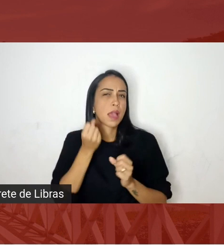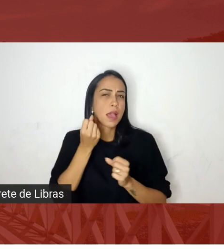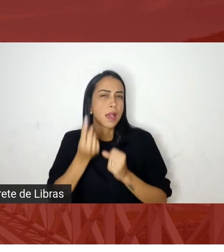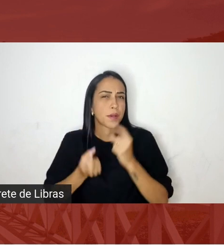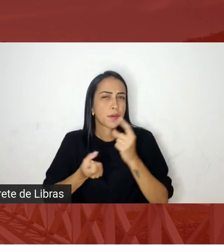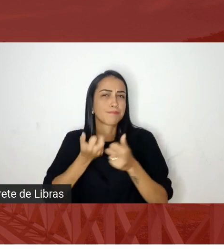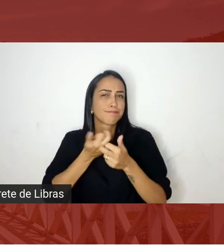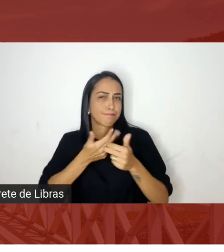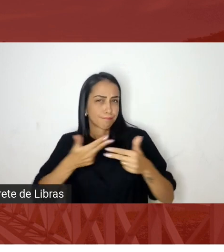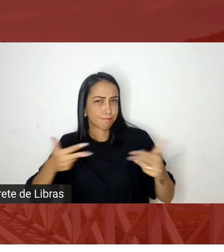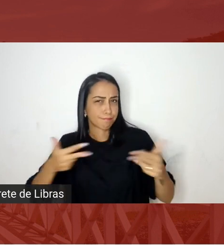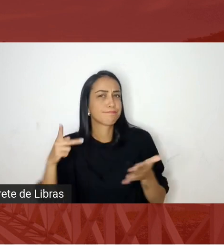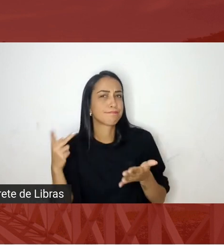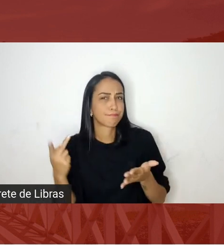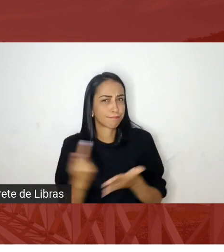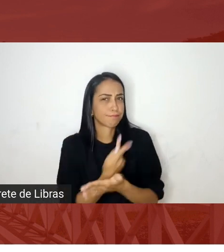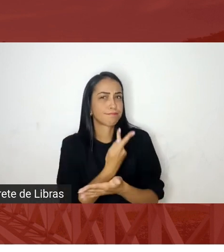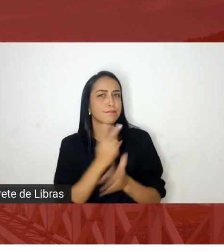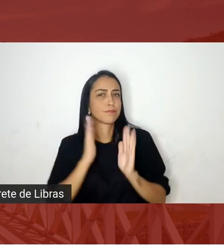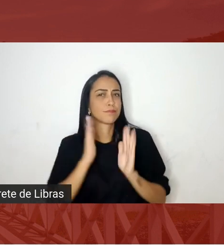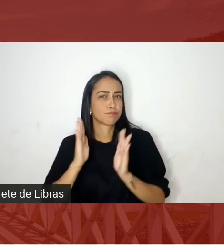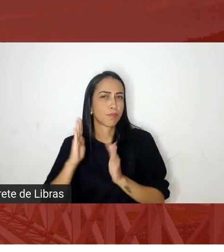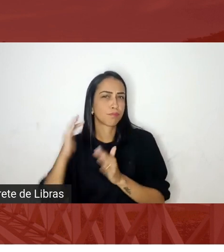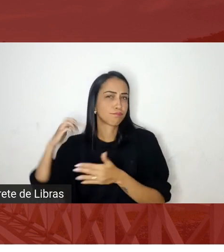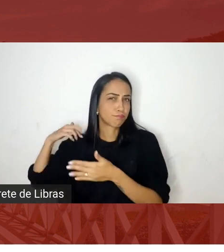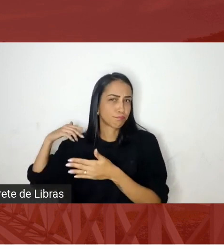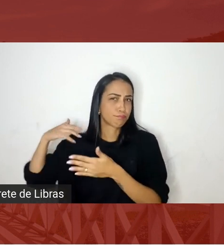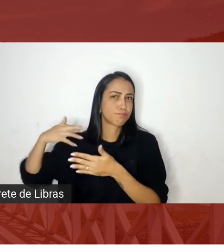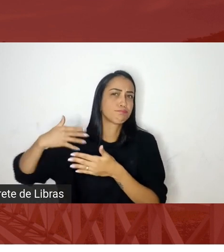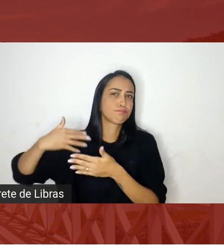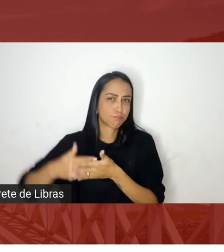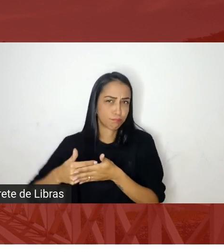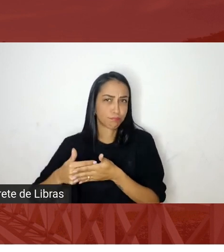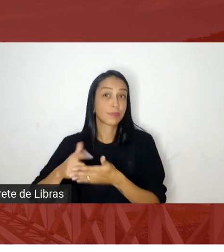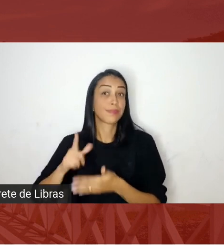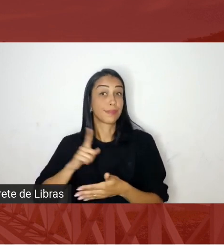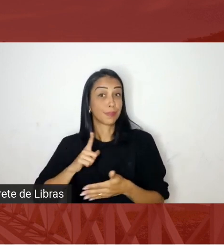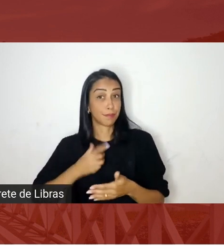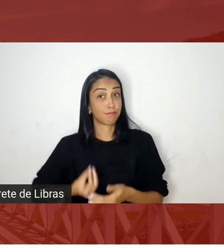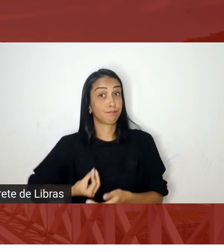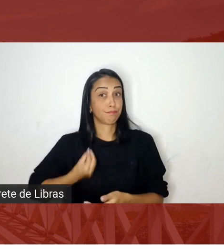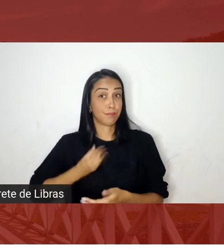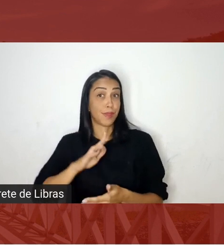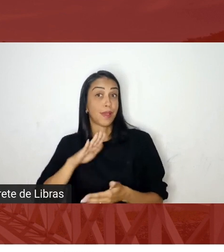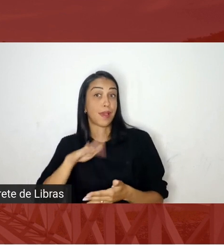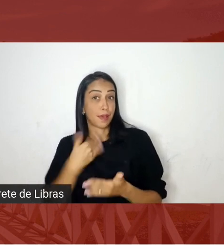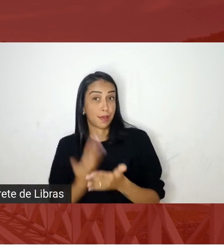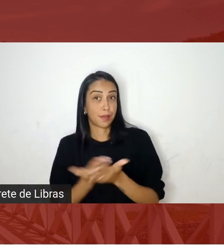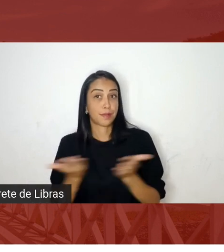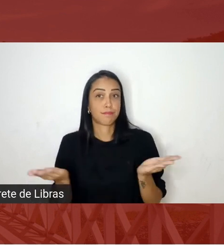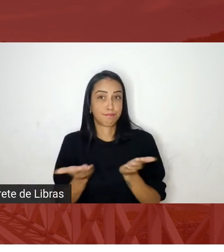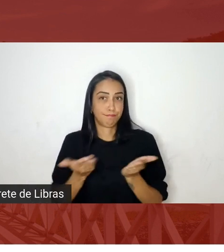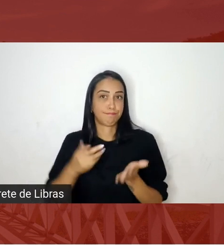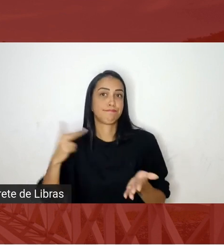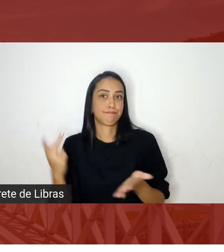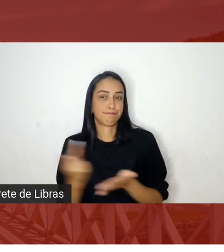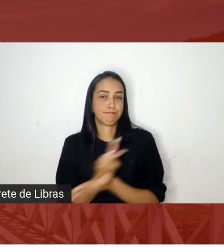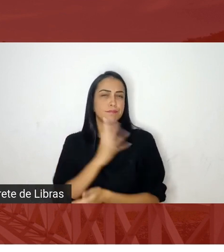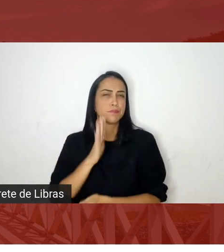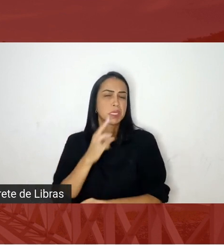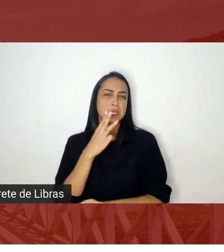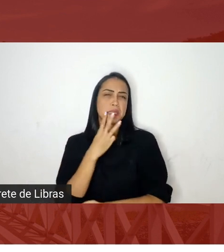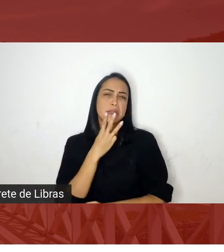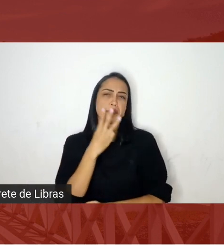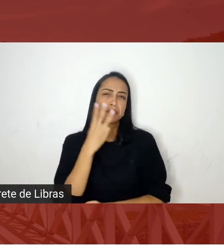que aconteceram aí nesses últimos que tem acontecido nesses últimos três anos né